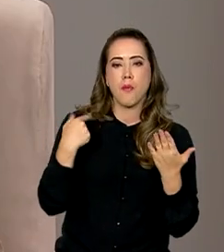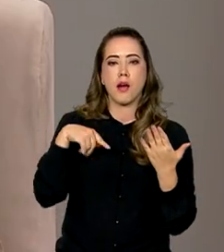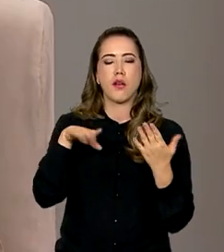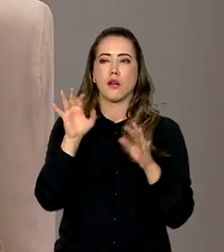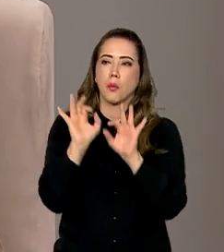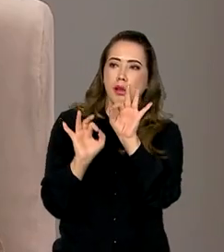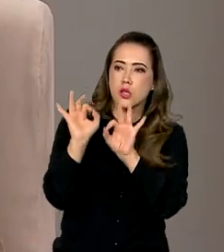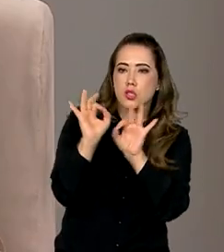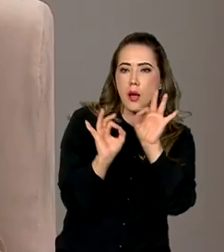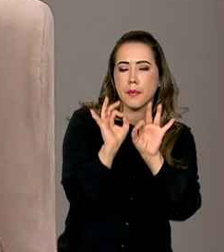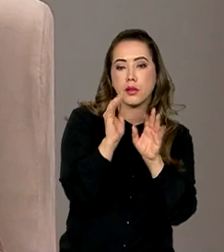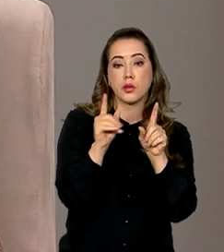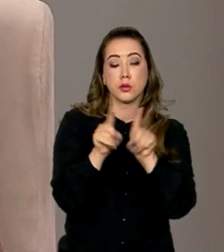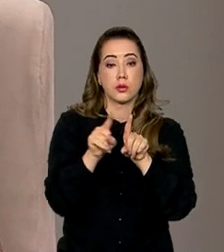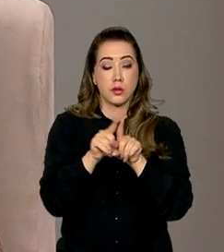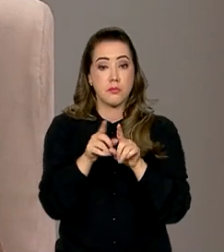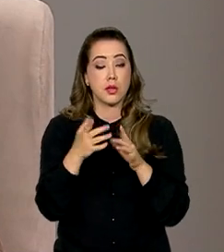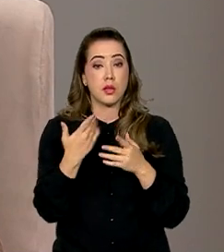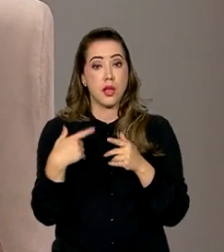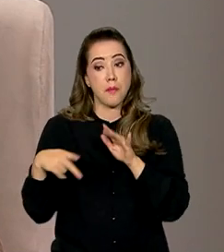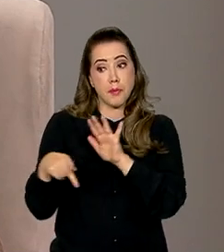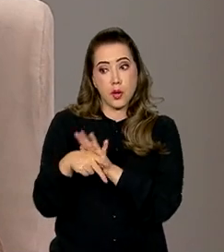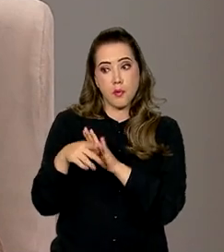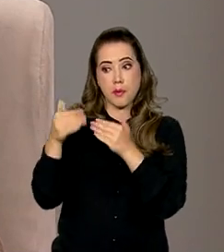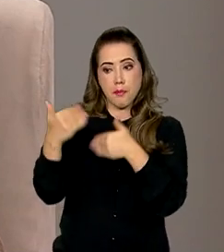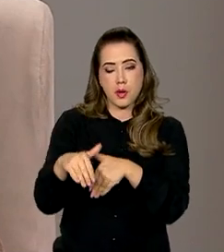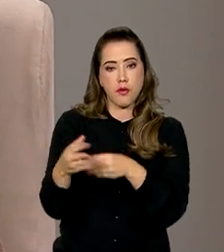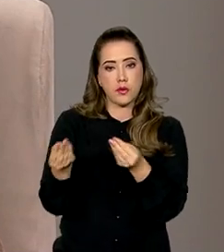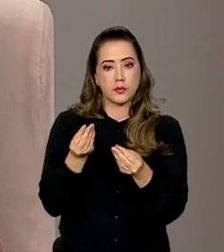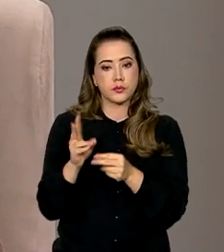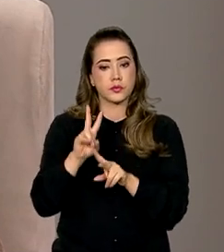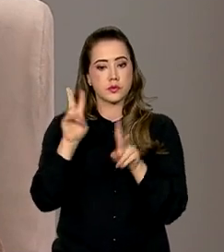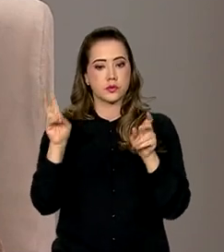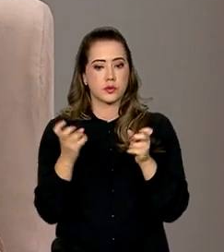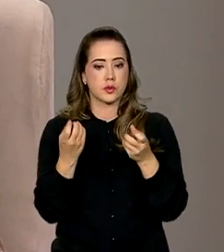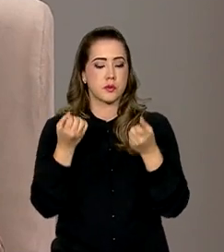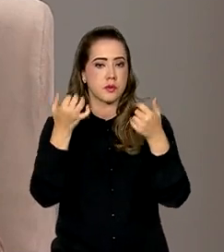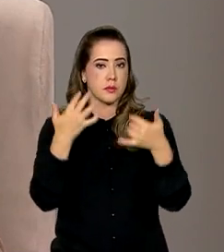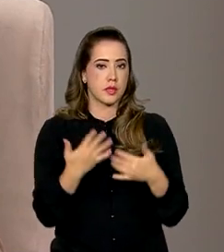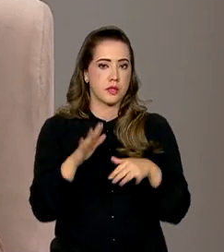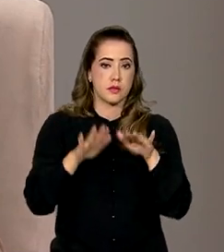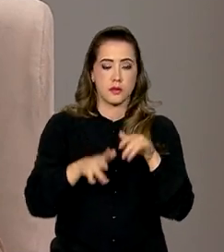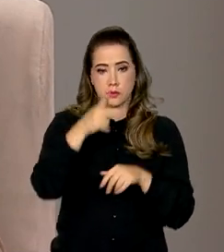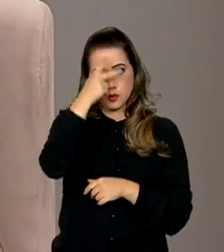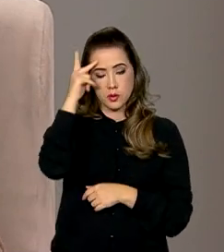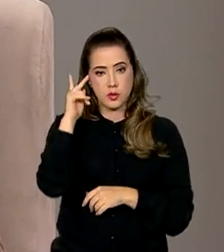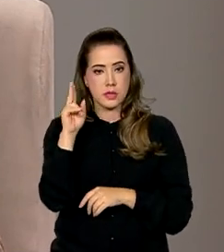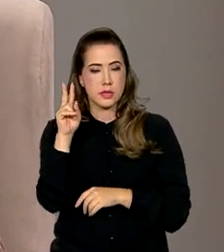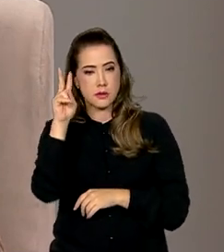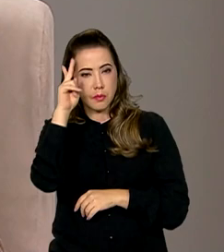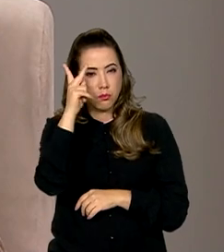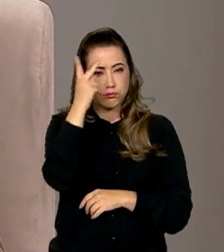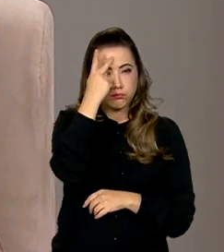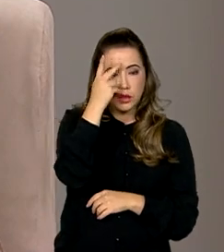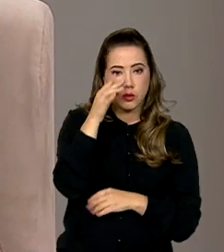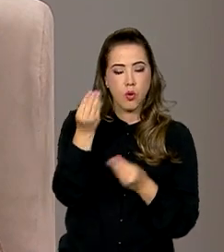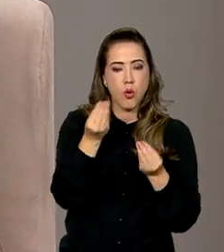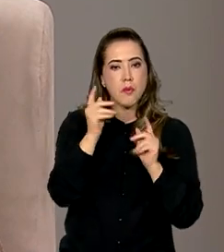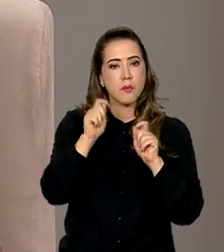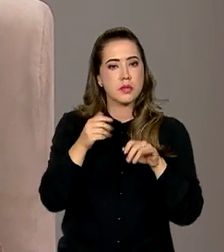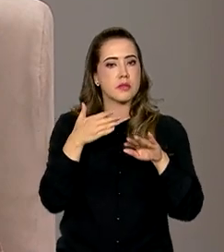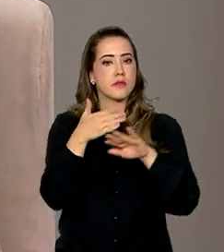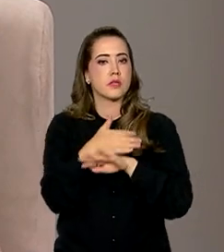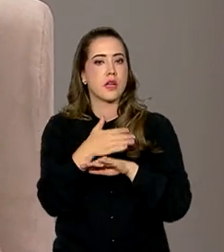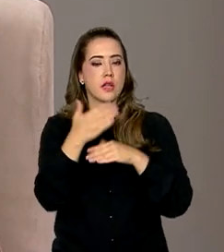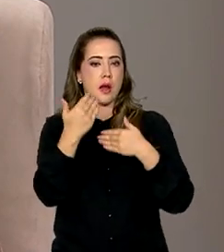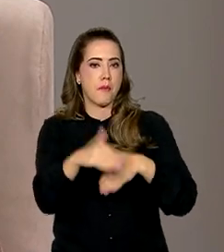afeta também a preparação das provas. Uma questão que eu queria colocar para o senhor, muita gente às vezes questiona, como é possível quando a